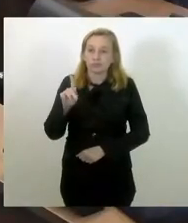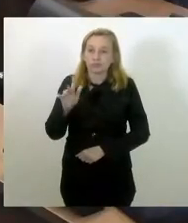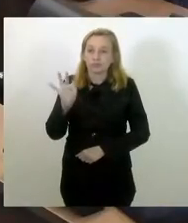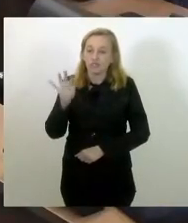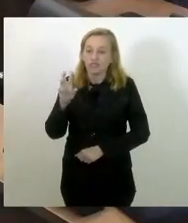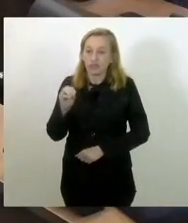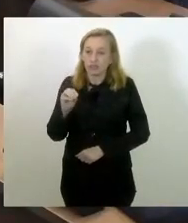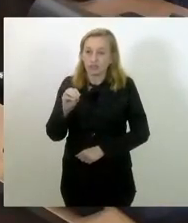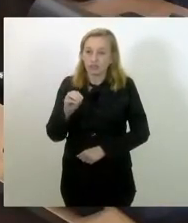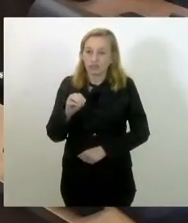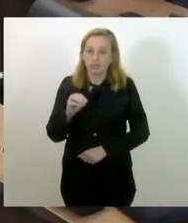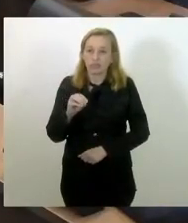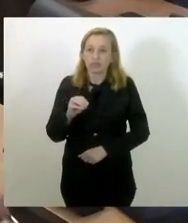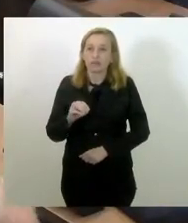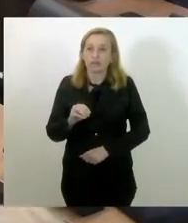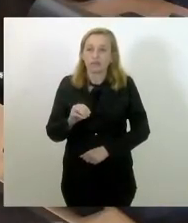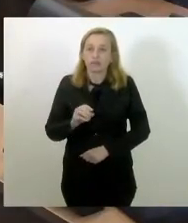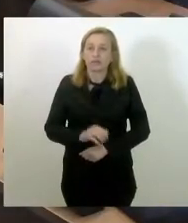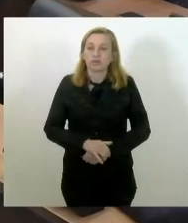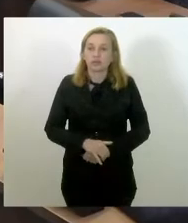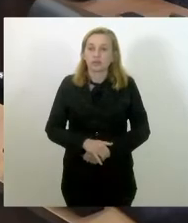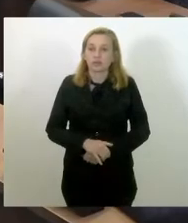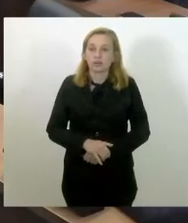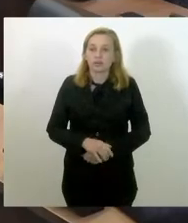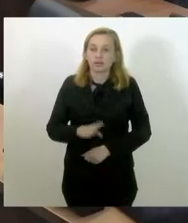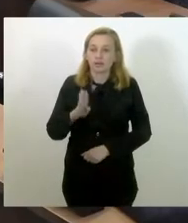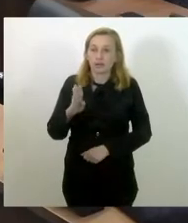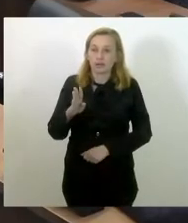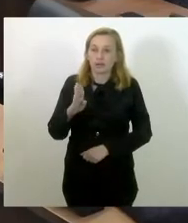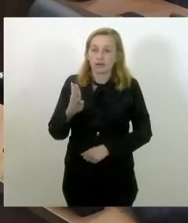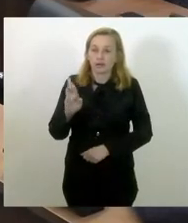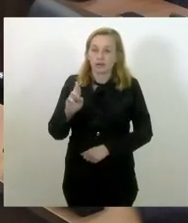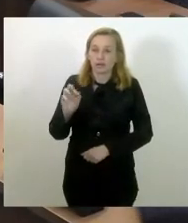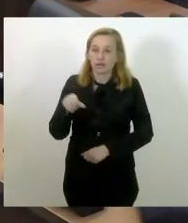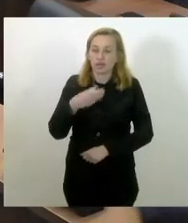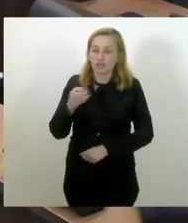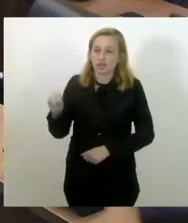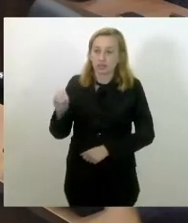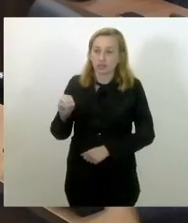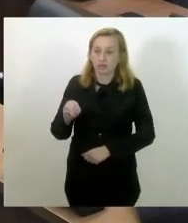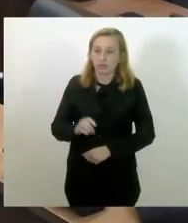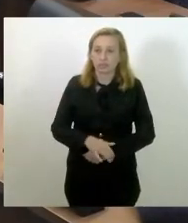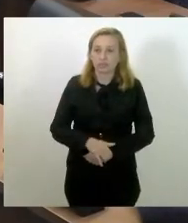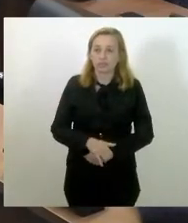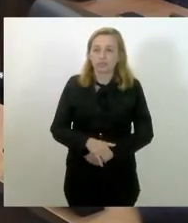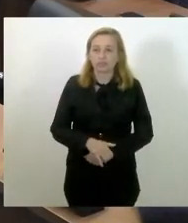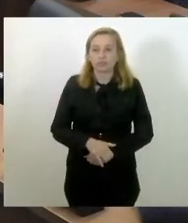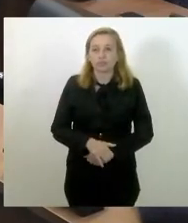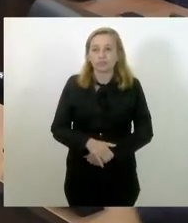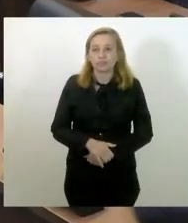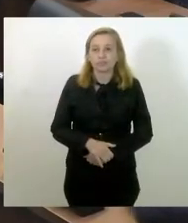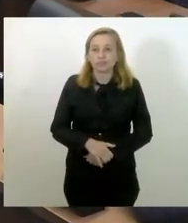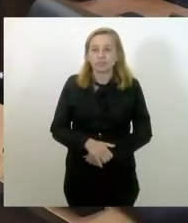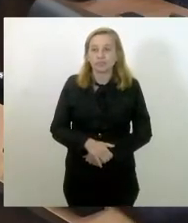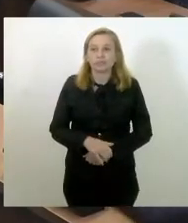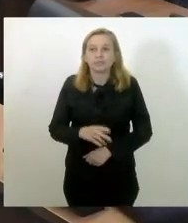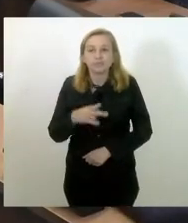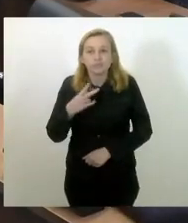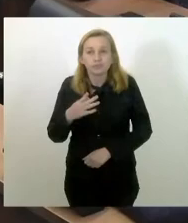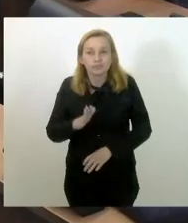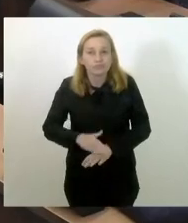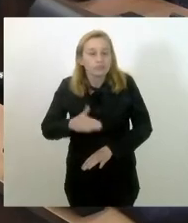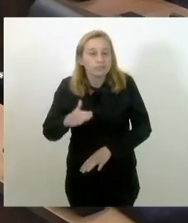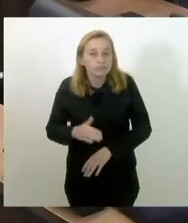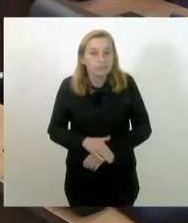Brasão, Brasão também aí, presidente, por favor. Brasão, Pedro, fala mais próximo, Pedro.